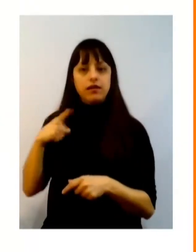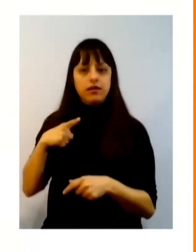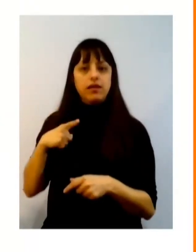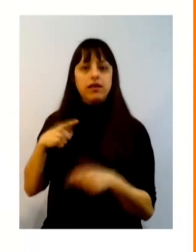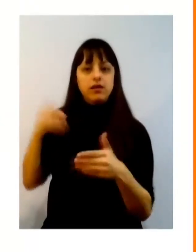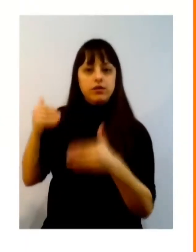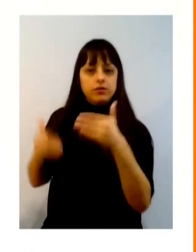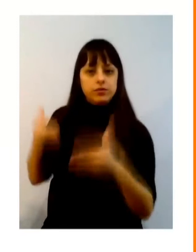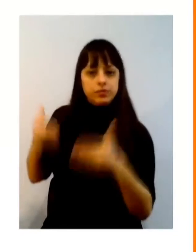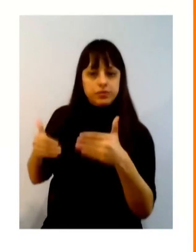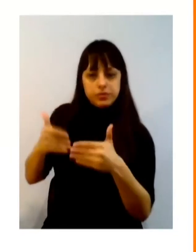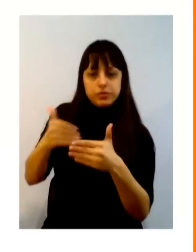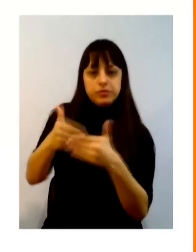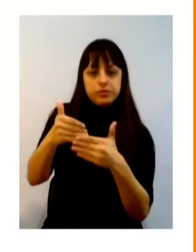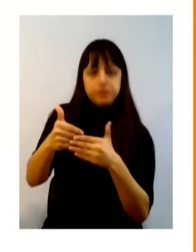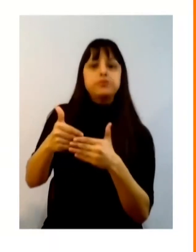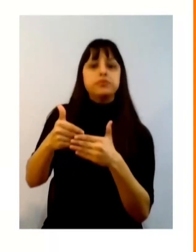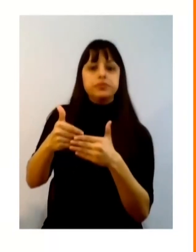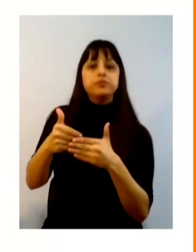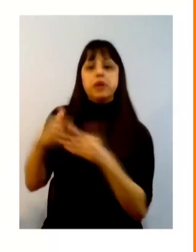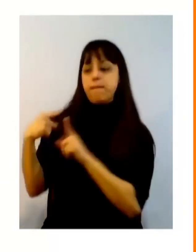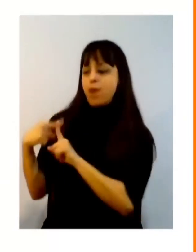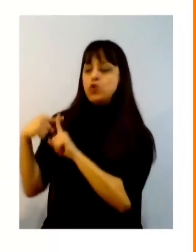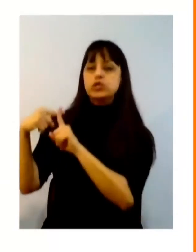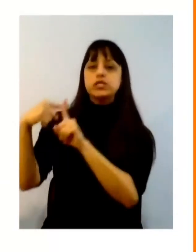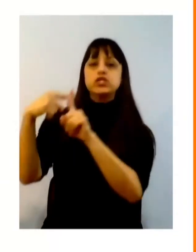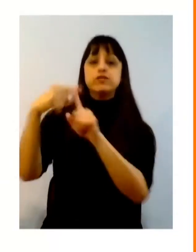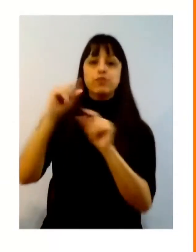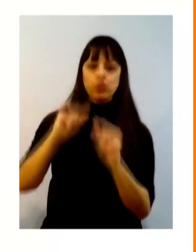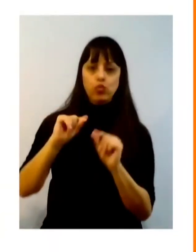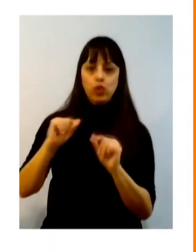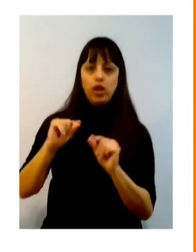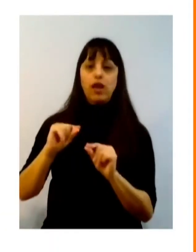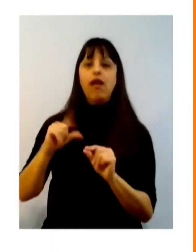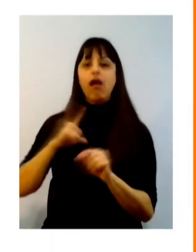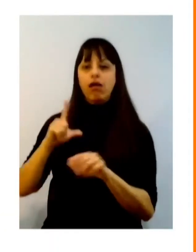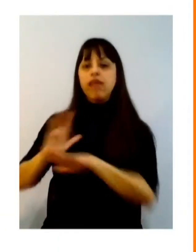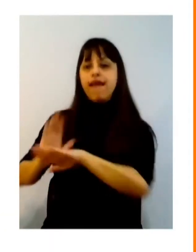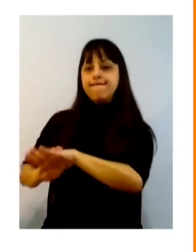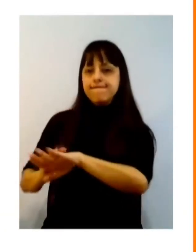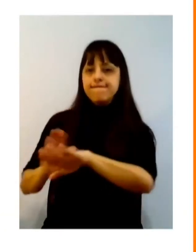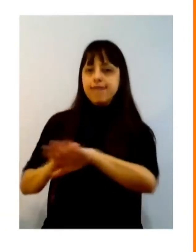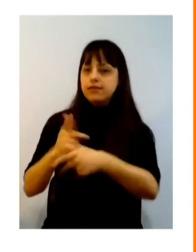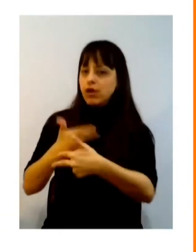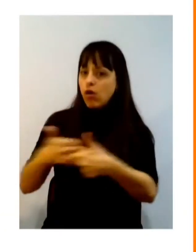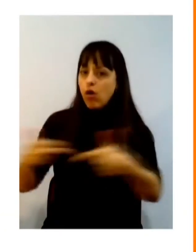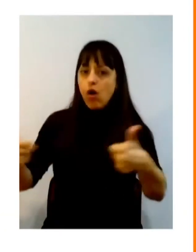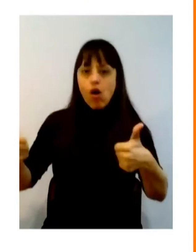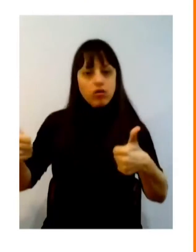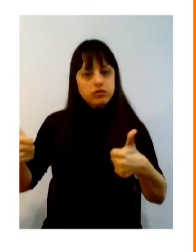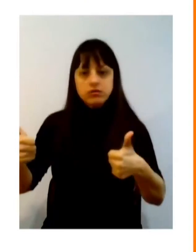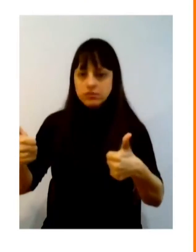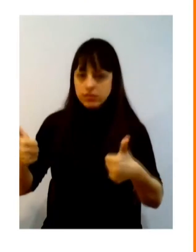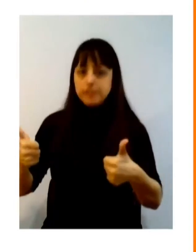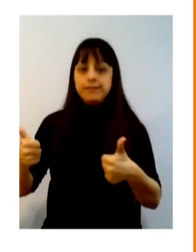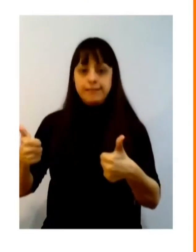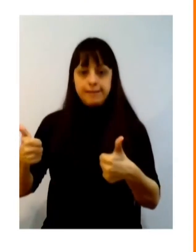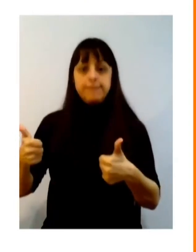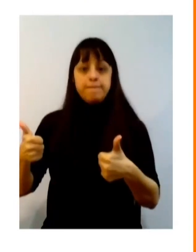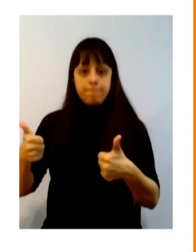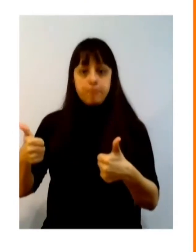perspectiva de realizações então a feira tem muitos objetivos e o objetivo